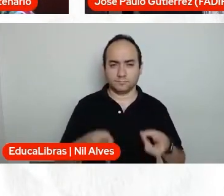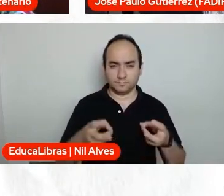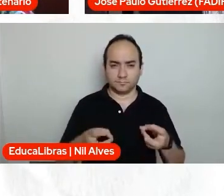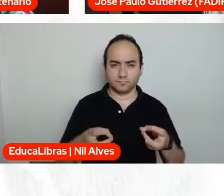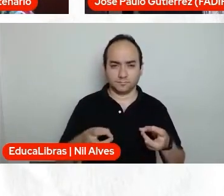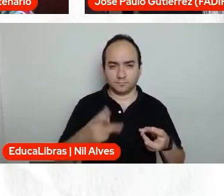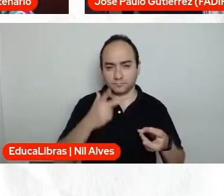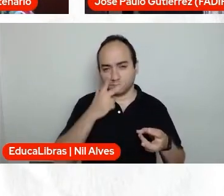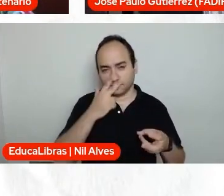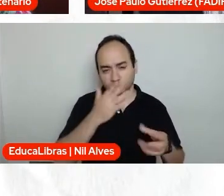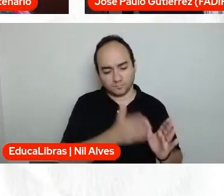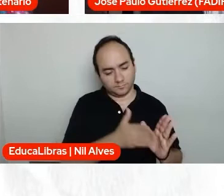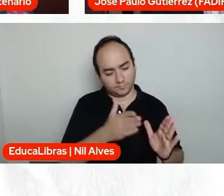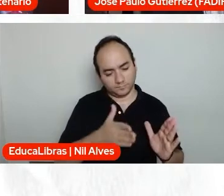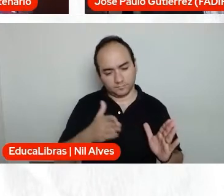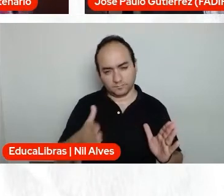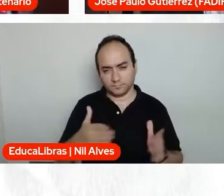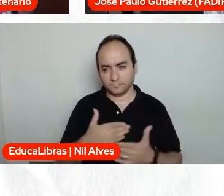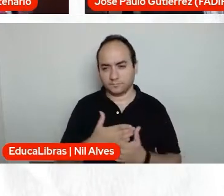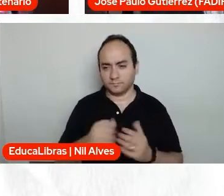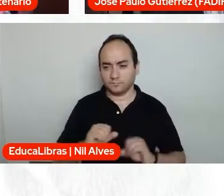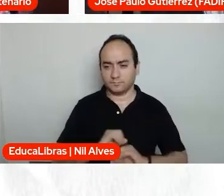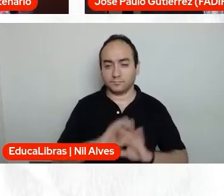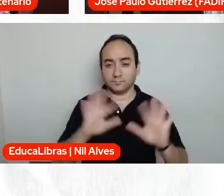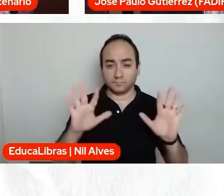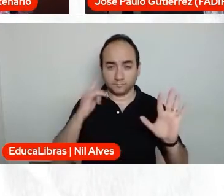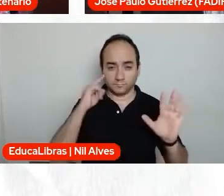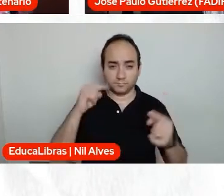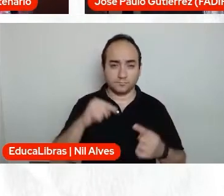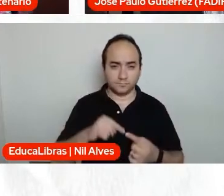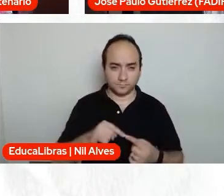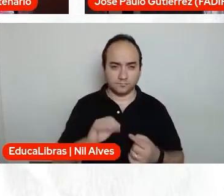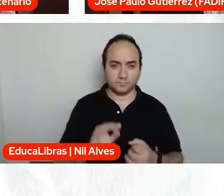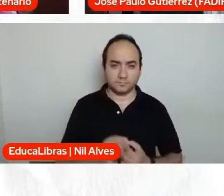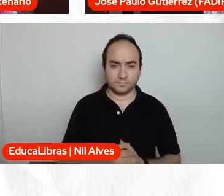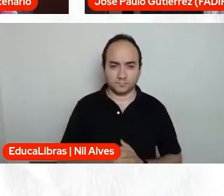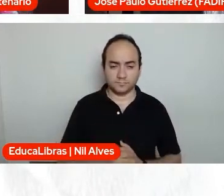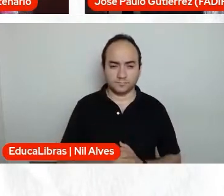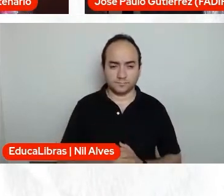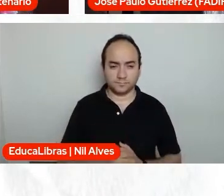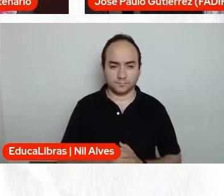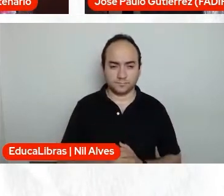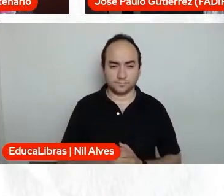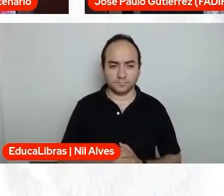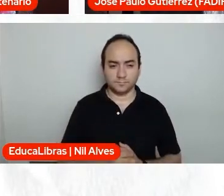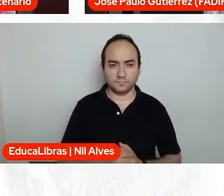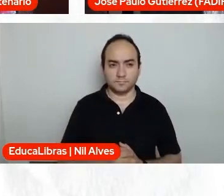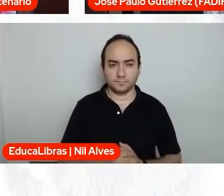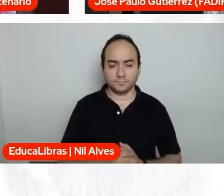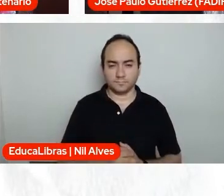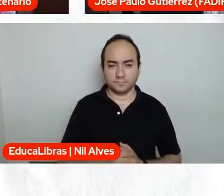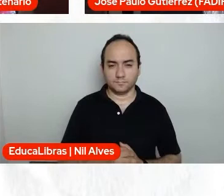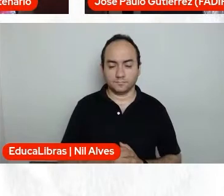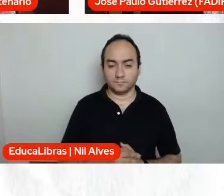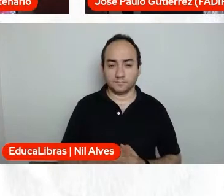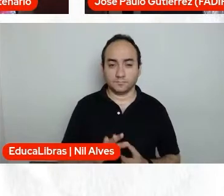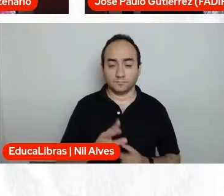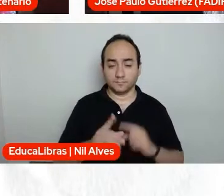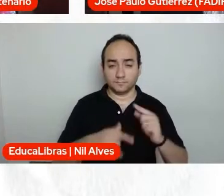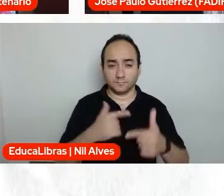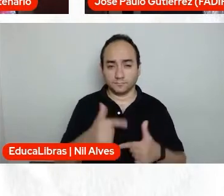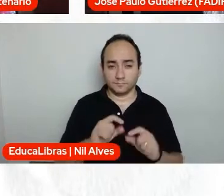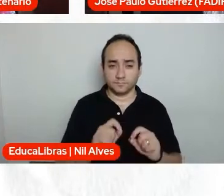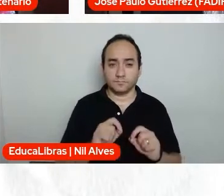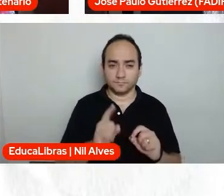estágios, assim, uma conscientização, claro, não são, né, vamos falar de maneira legal, uma conscientização, aí uma indignação, aí depois um